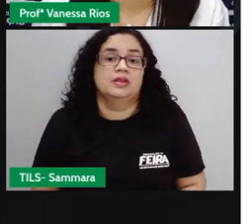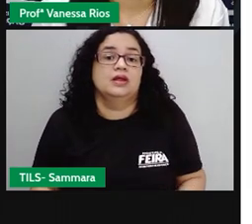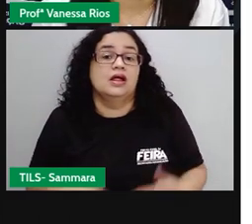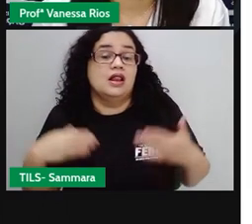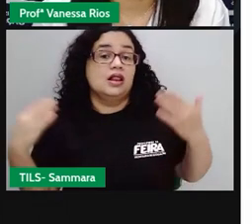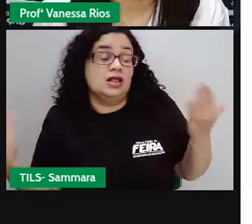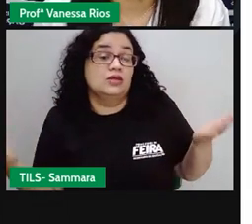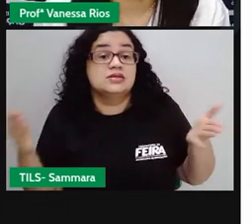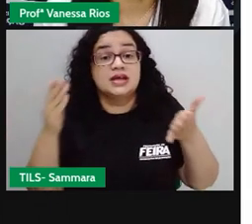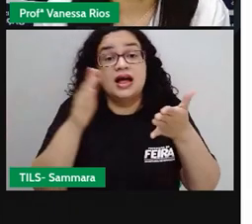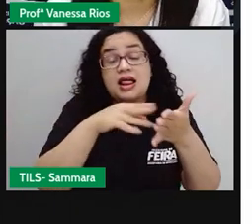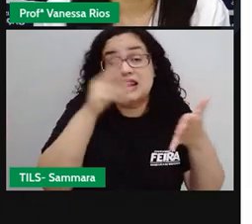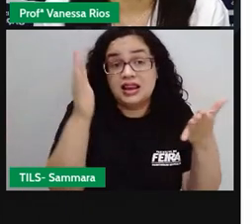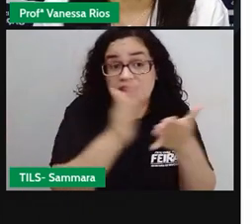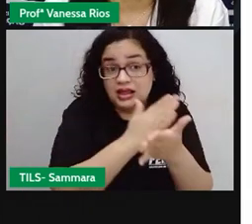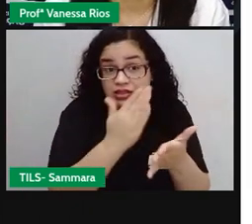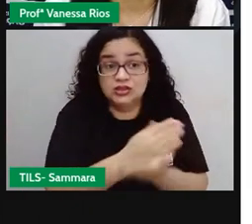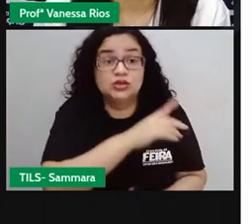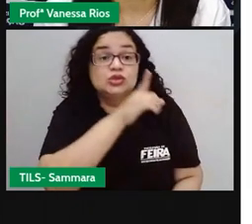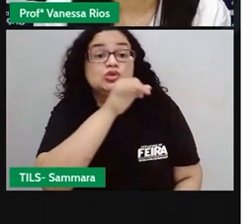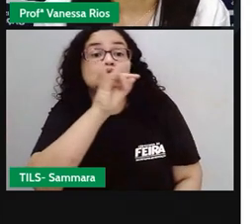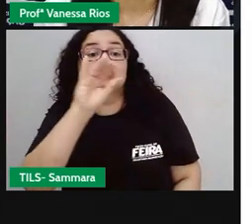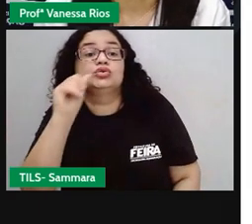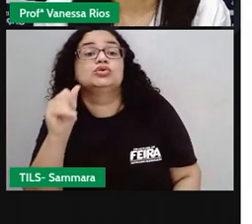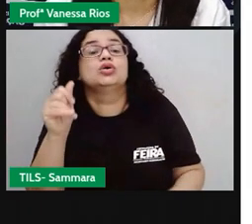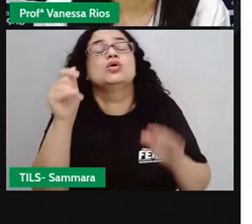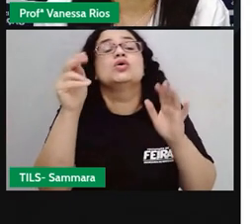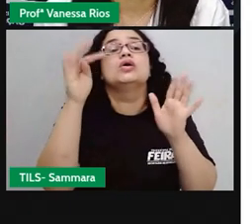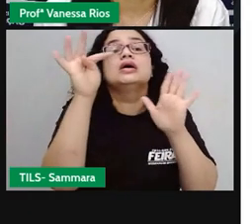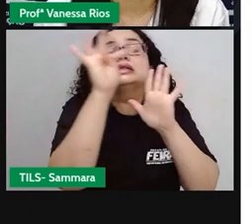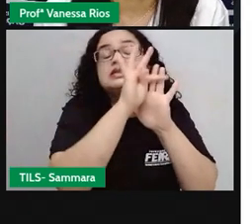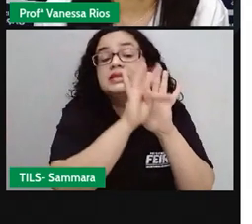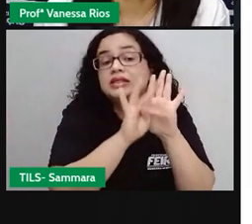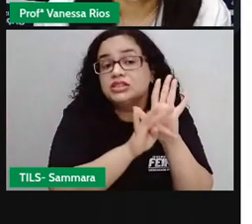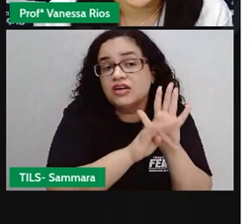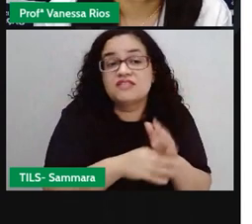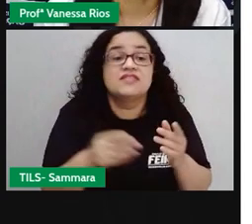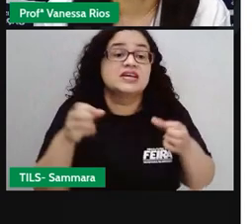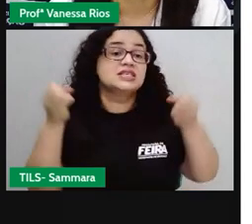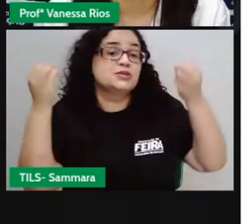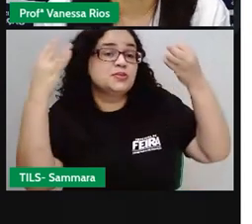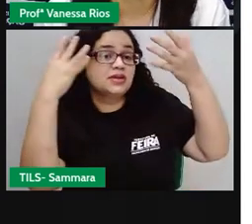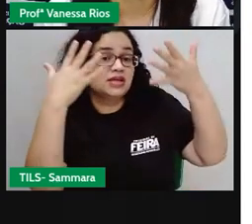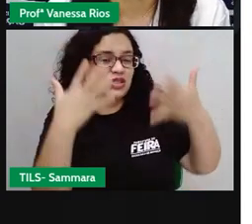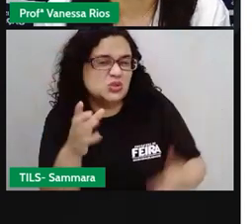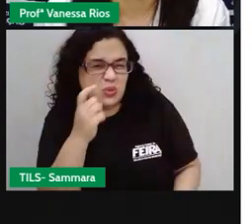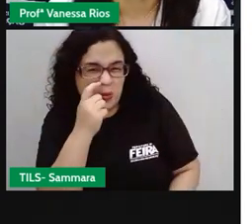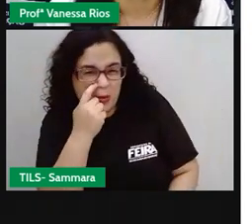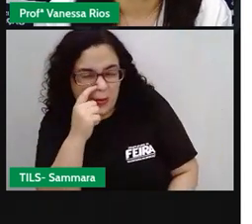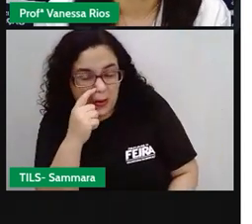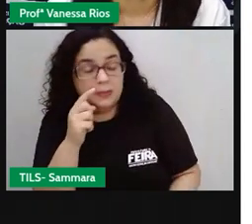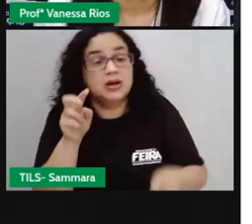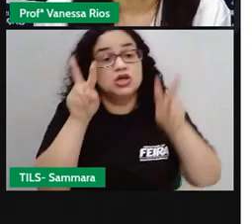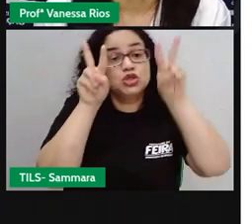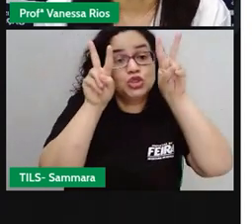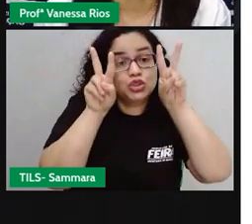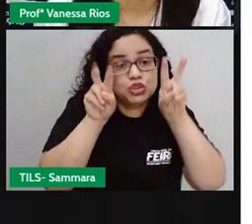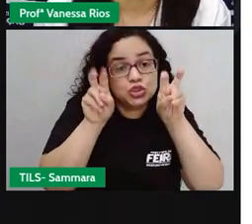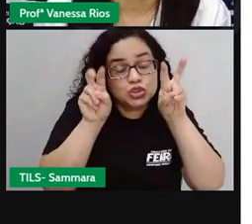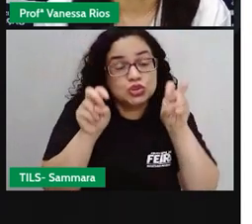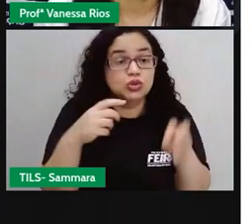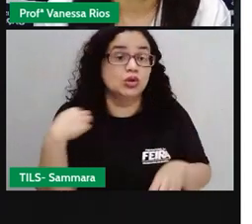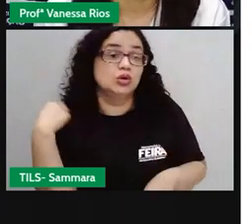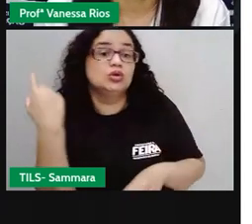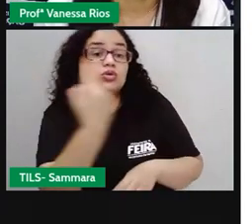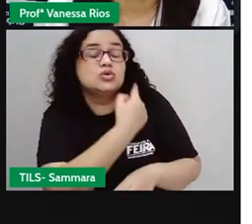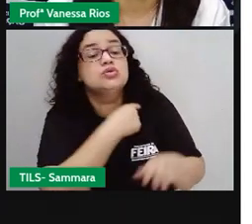Porque a nossa leitura do dia é um texto que vai falar aí, ó, sobre bruxa. Então, tem bruxa aí no título do